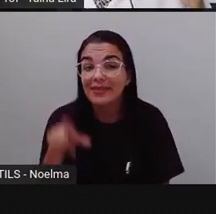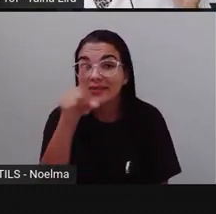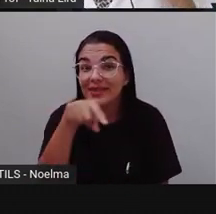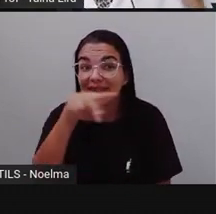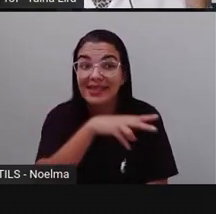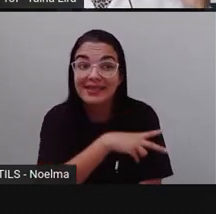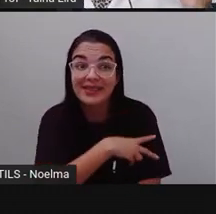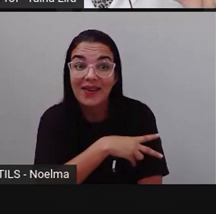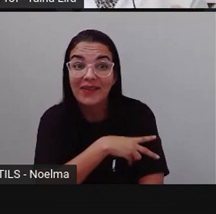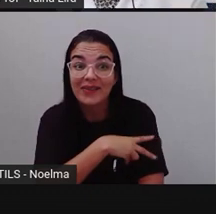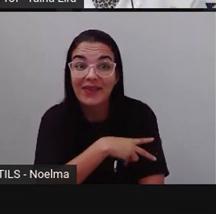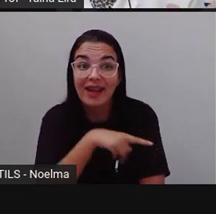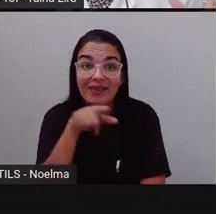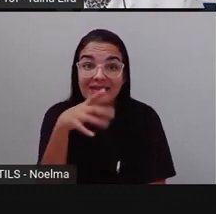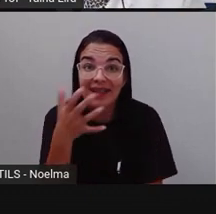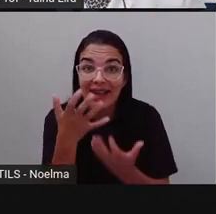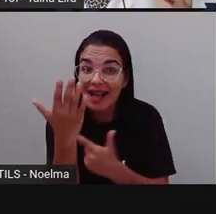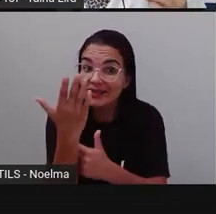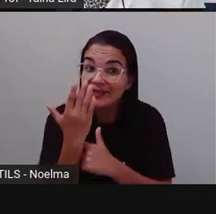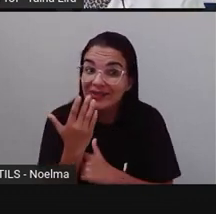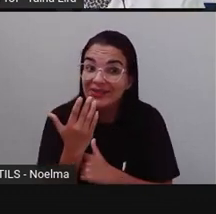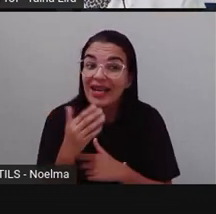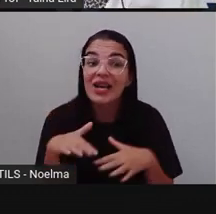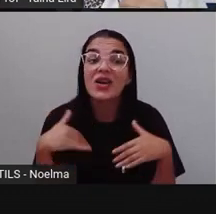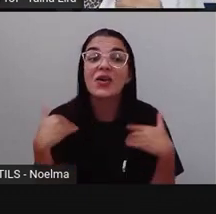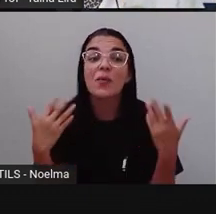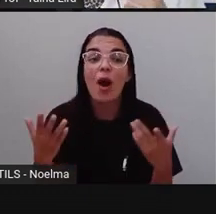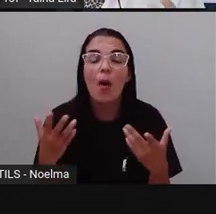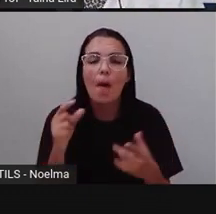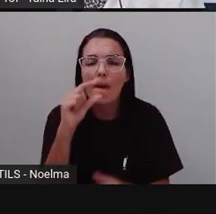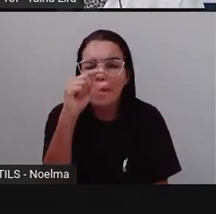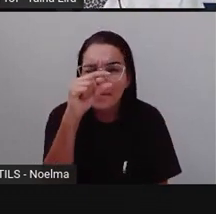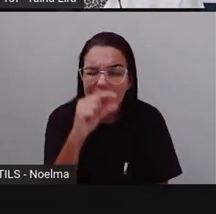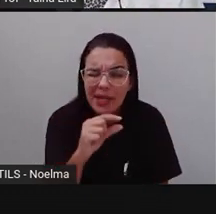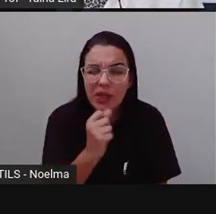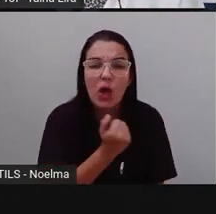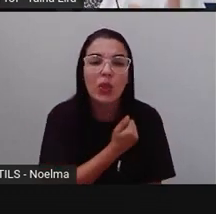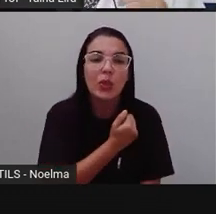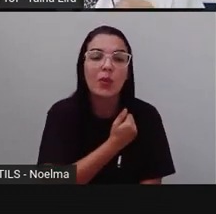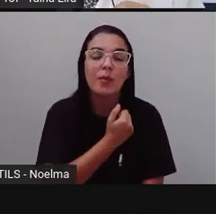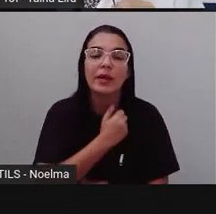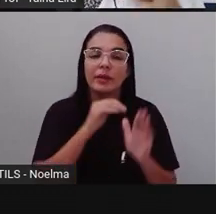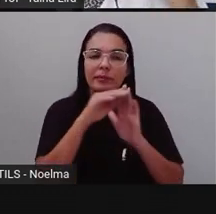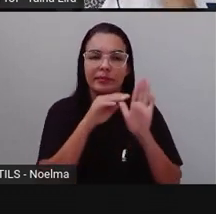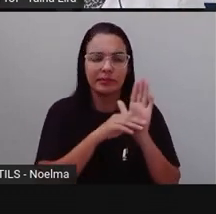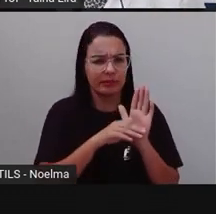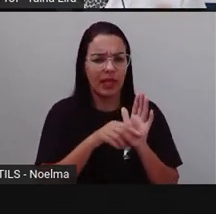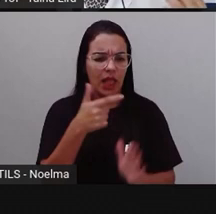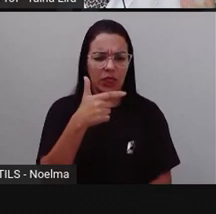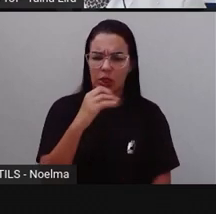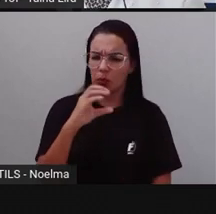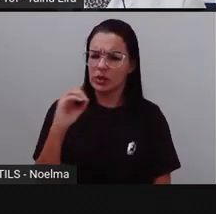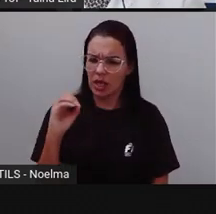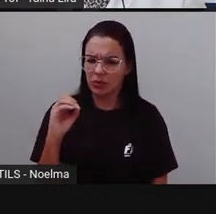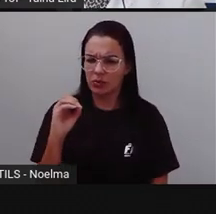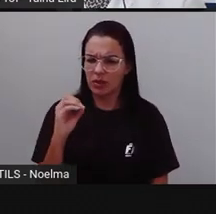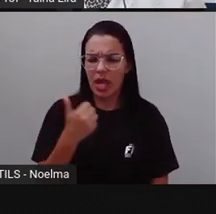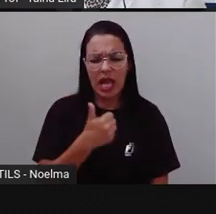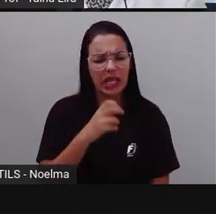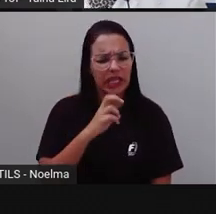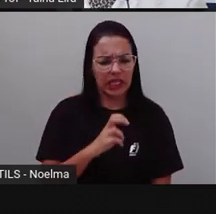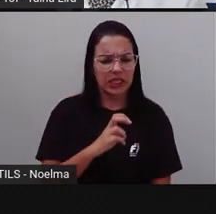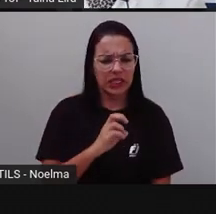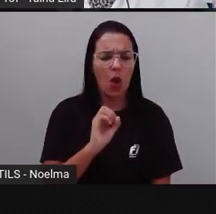segundo ano aí, Ajudando a Pró, Qual é o menor número dessa tabela? o 200, É o 15, Ou é o